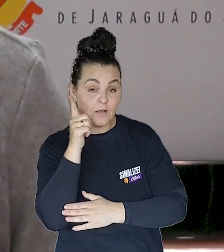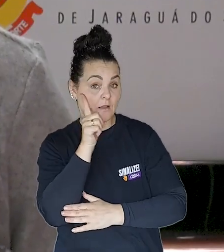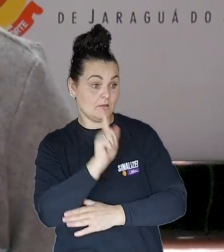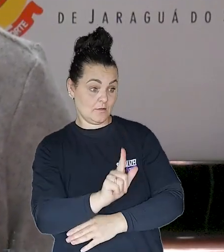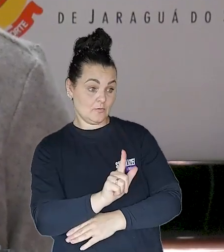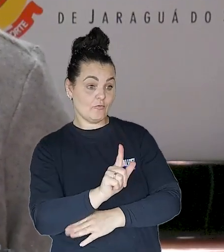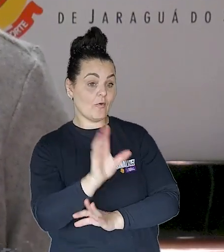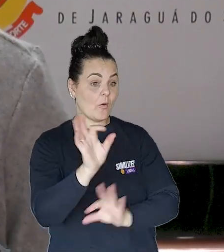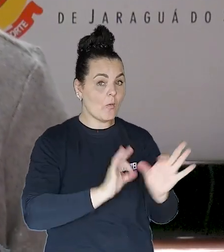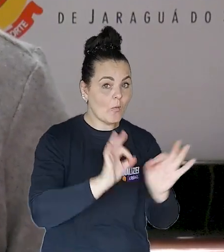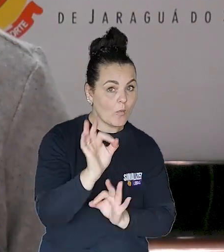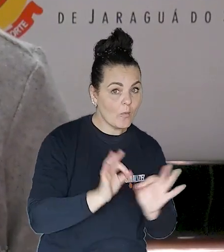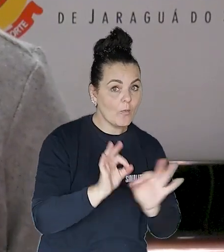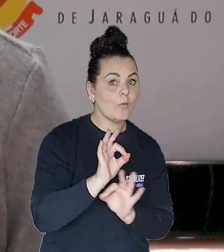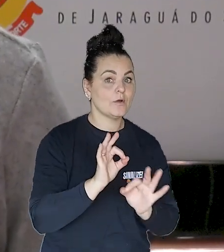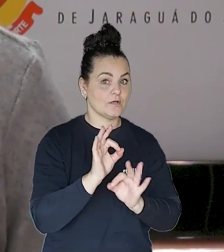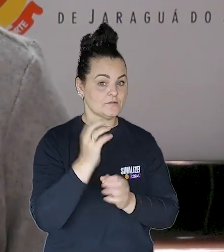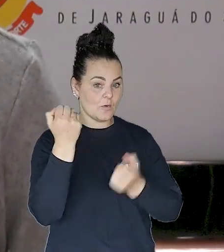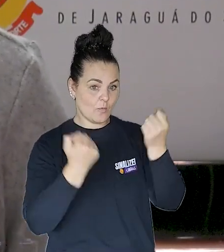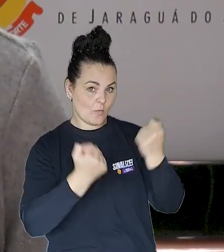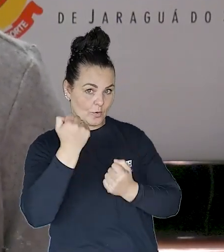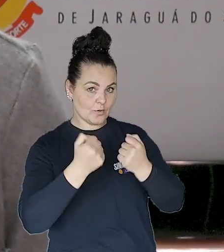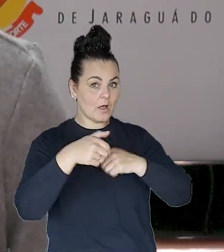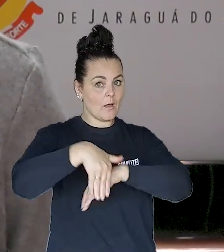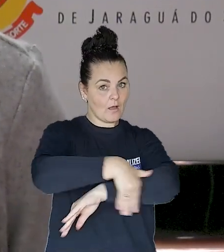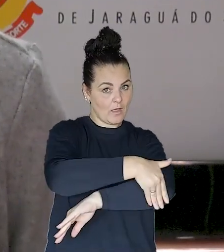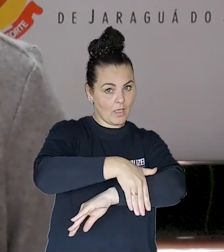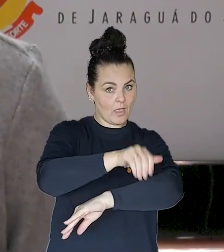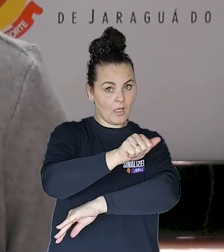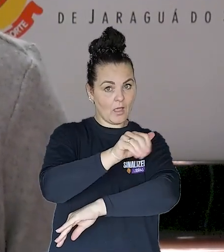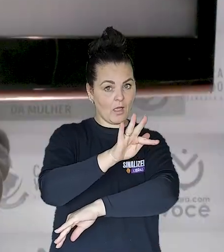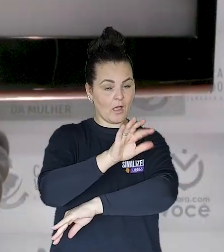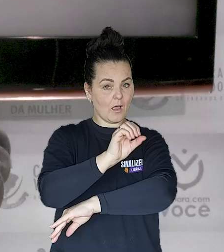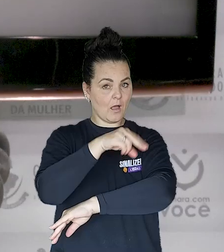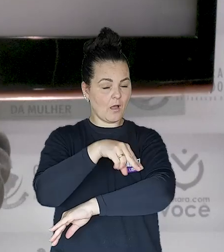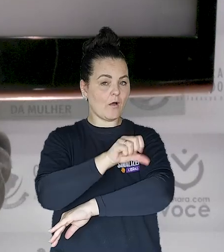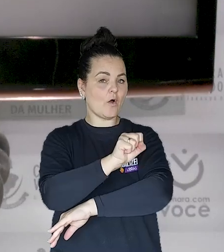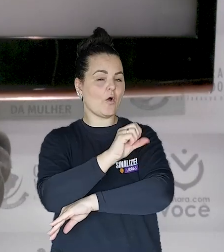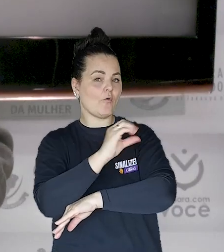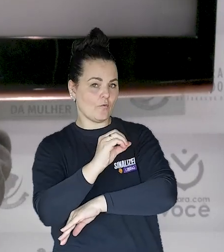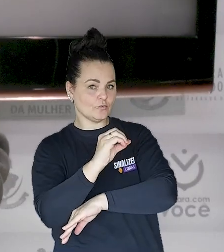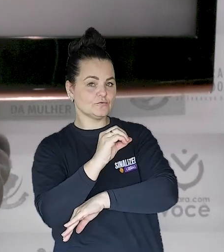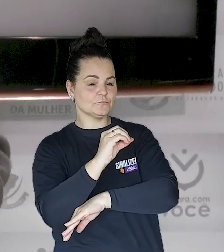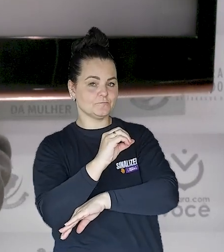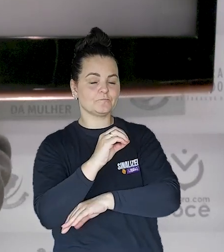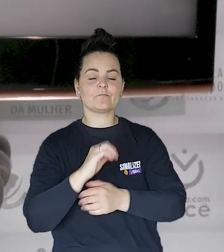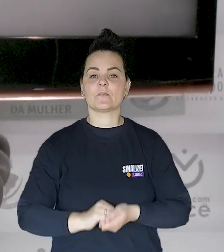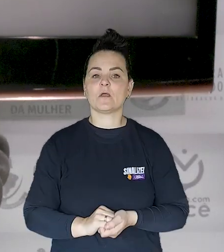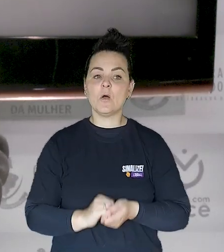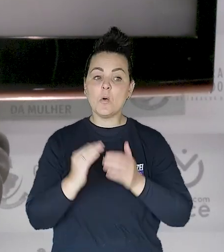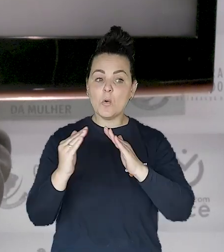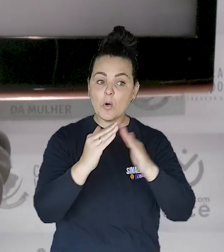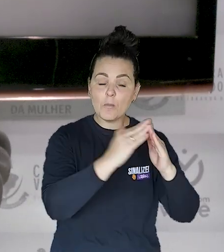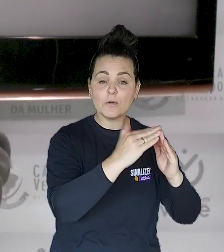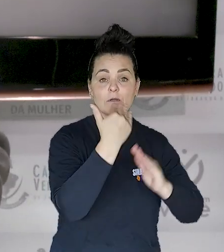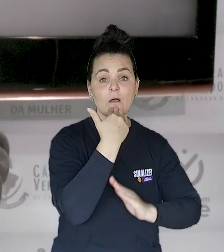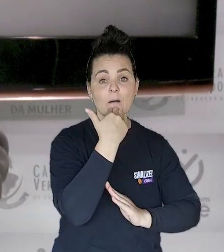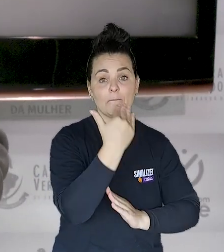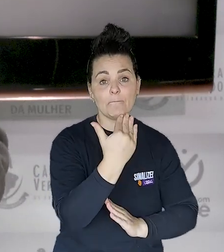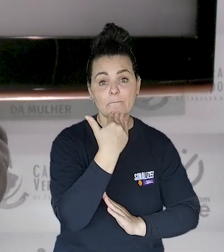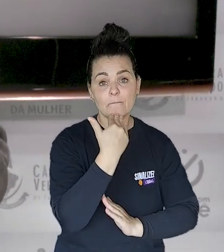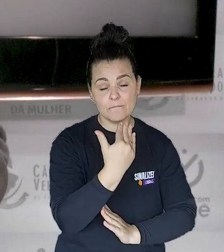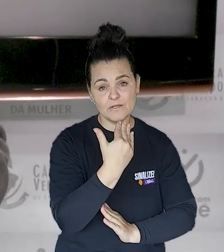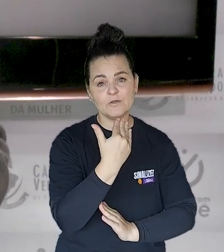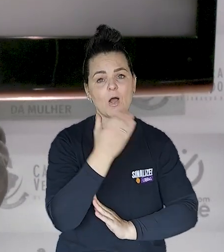e direcione o fluxo de veículos da rua Afonso Piazera. A moção reforça o pedido dos moradores para que